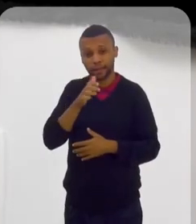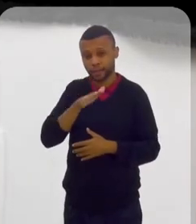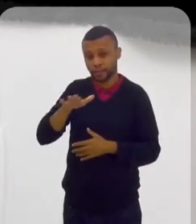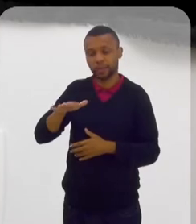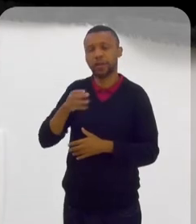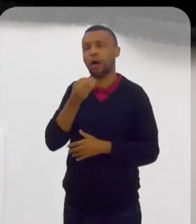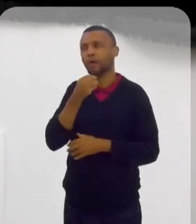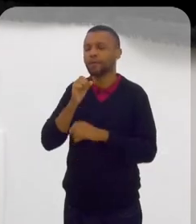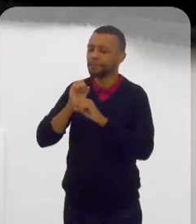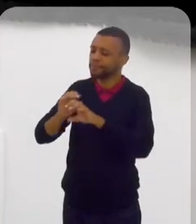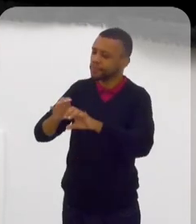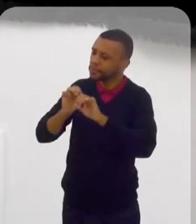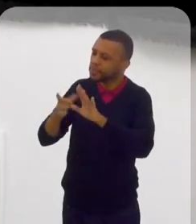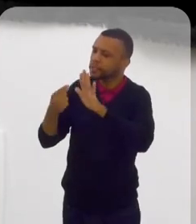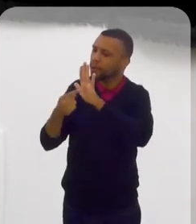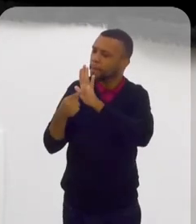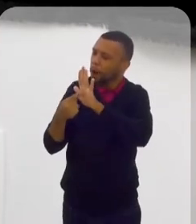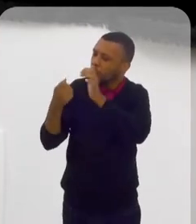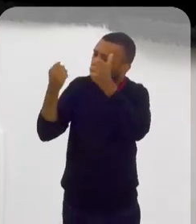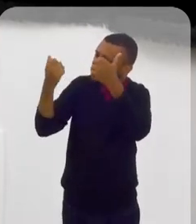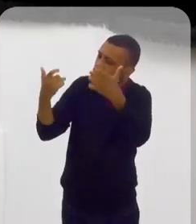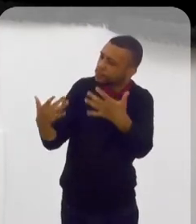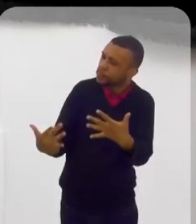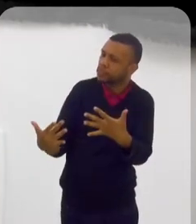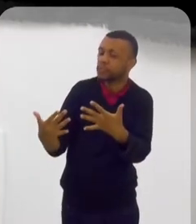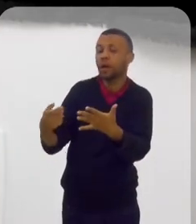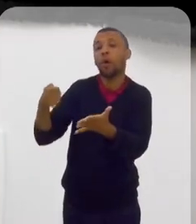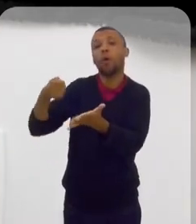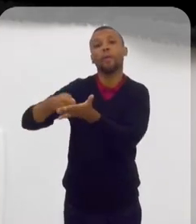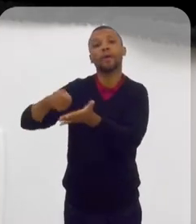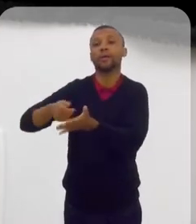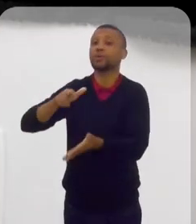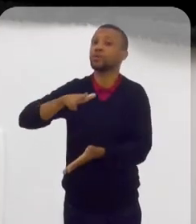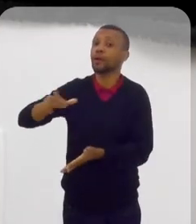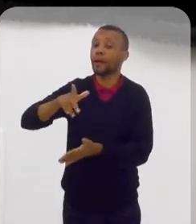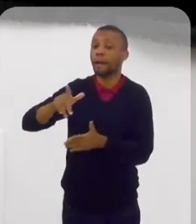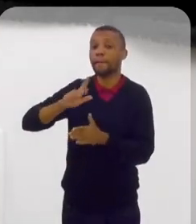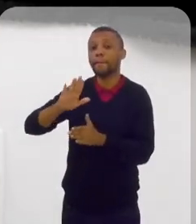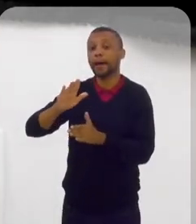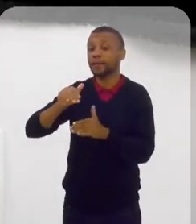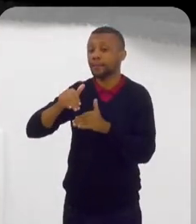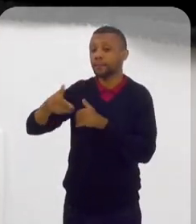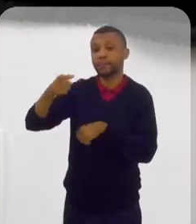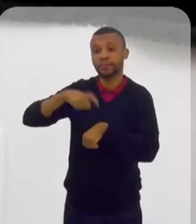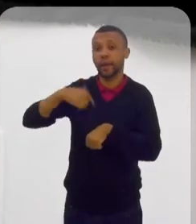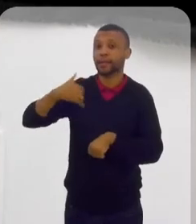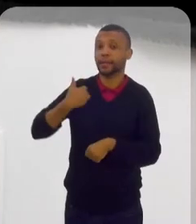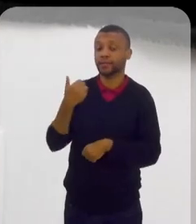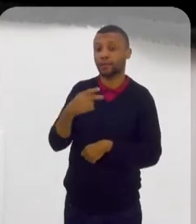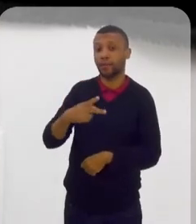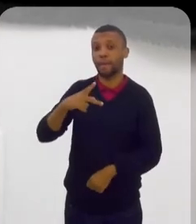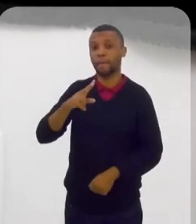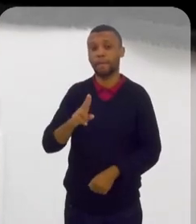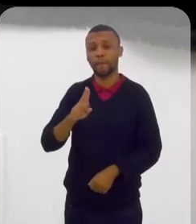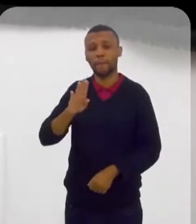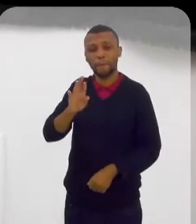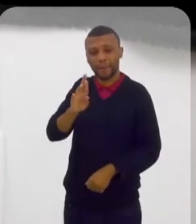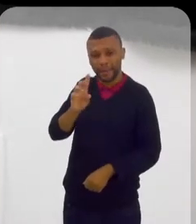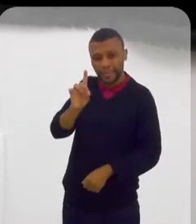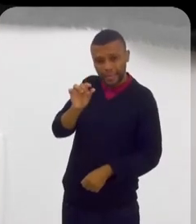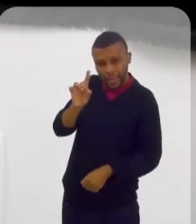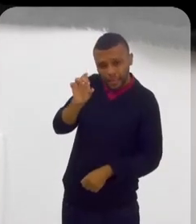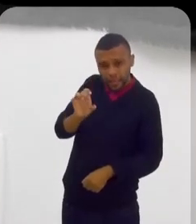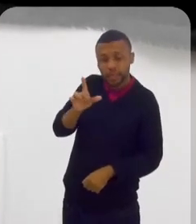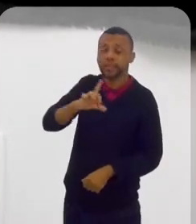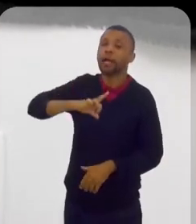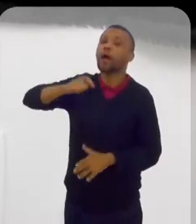Claro, você vai ensinar, você vai mostrar. Ela não tem aquela obrigatoriedade. Mas, a partir da puberdade, você tem essa obrigatoriedade, tá?